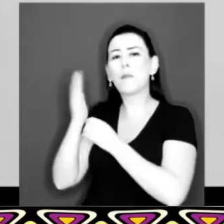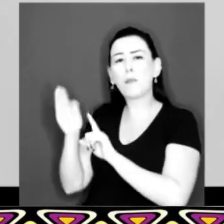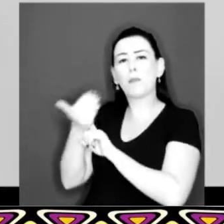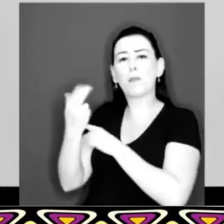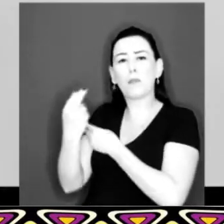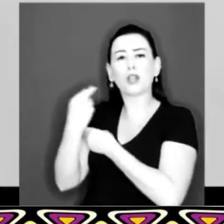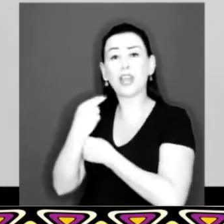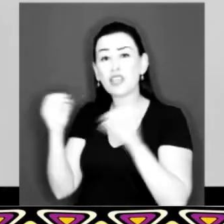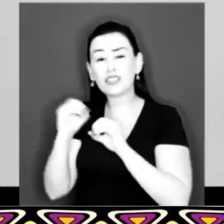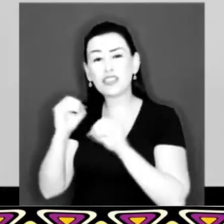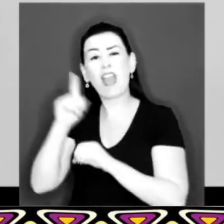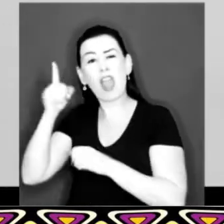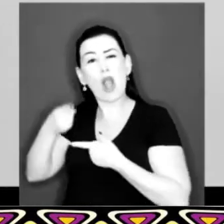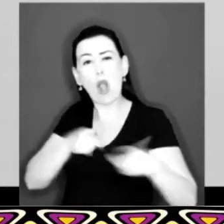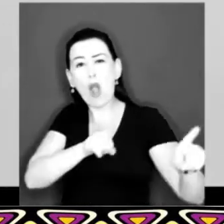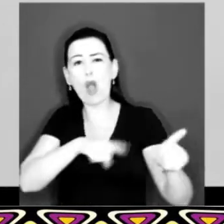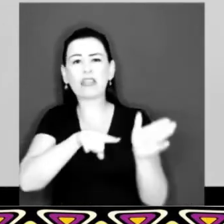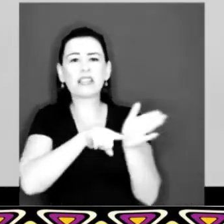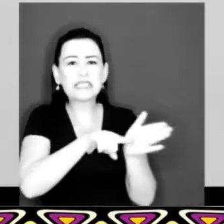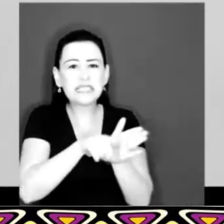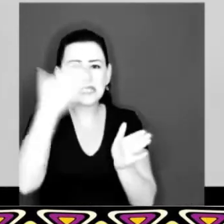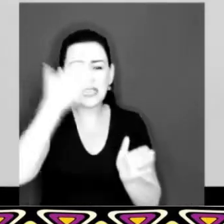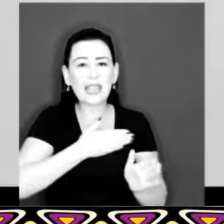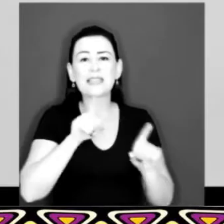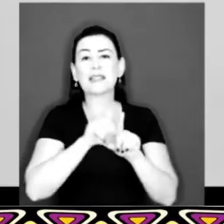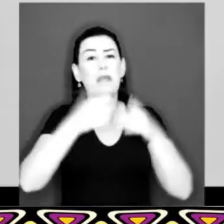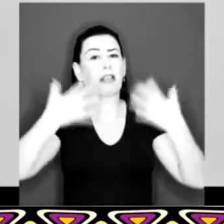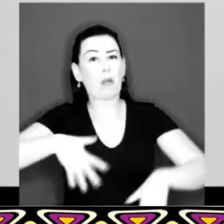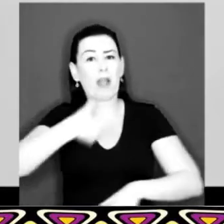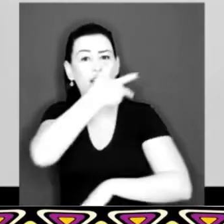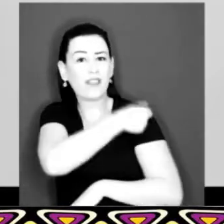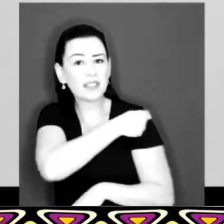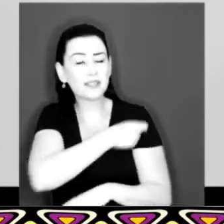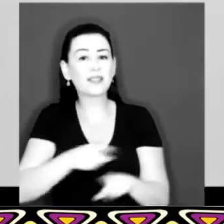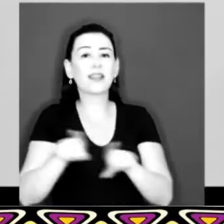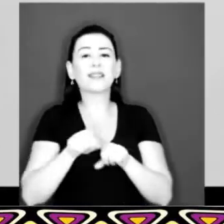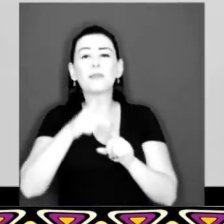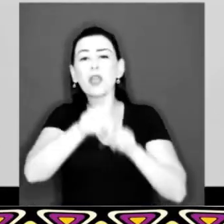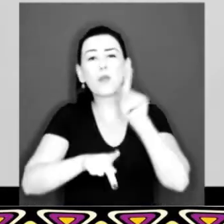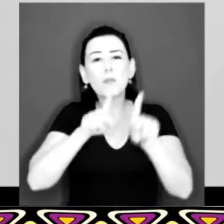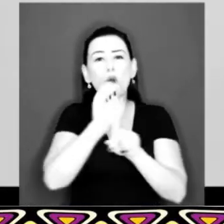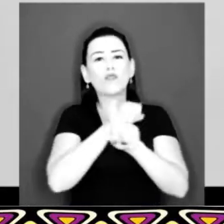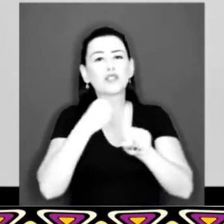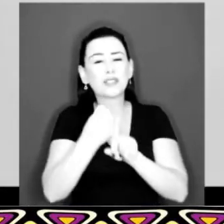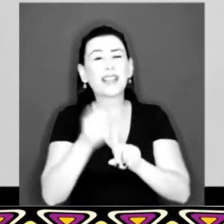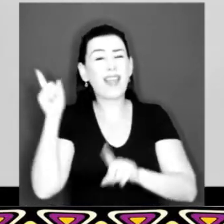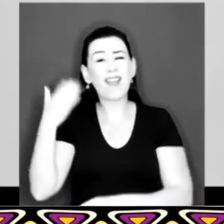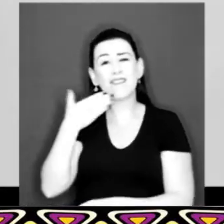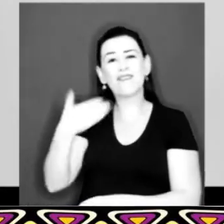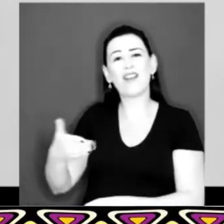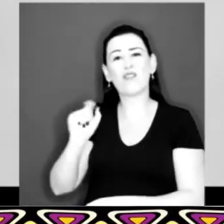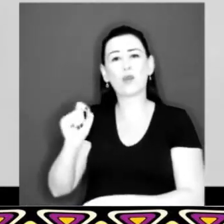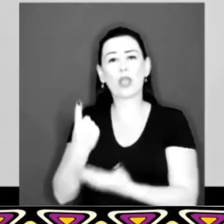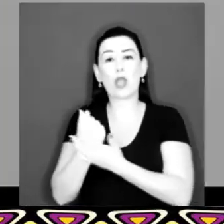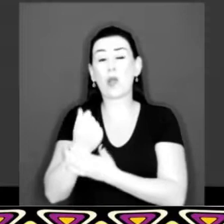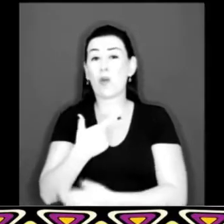Ataca a ciência, dificulta o acesso à vacina E fortalece a militarização da sociedade Facilitando a